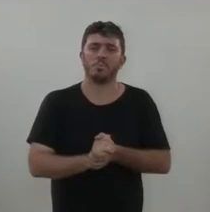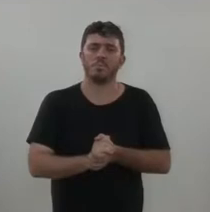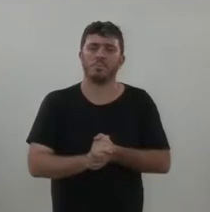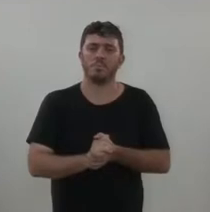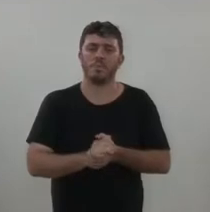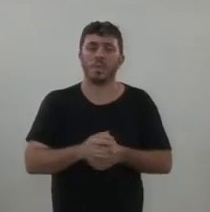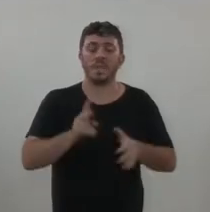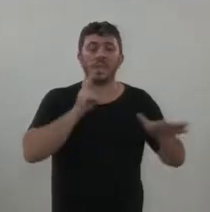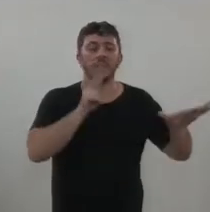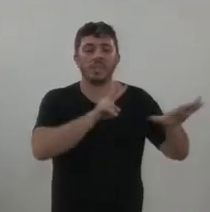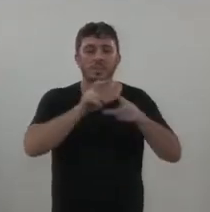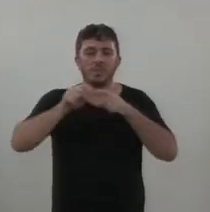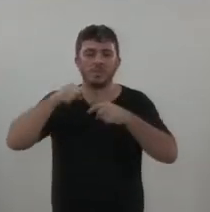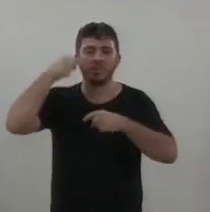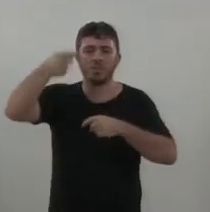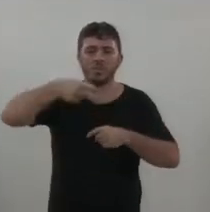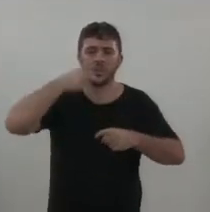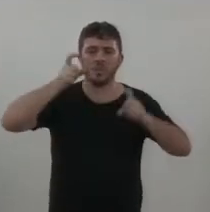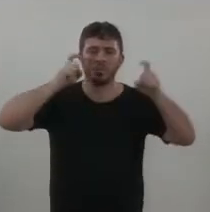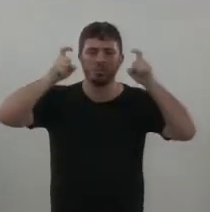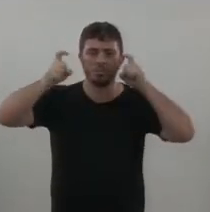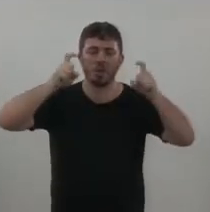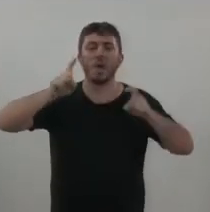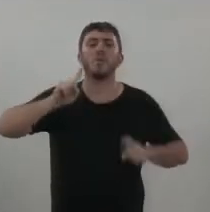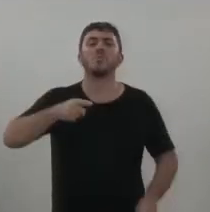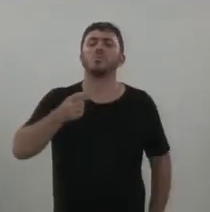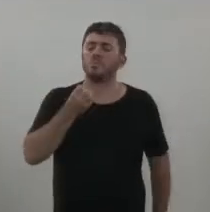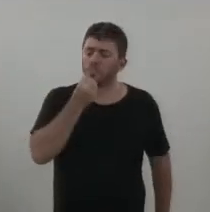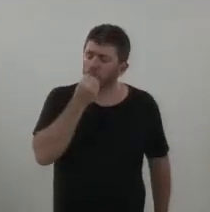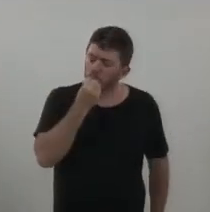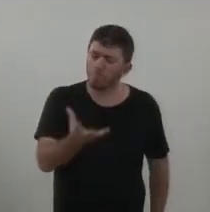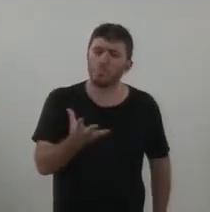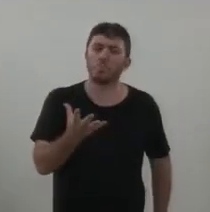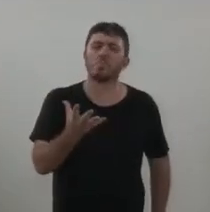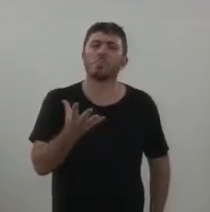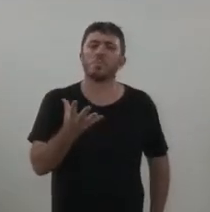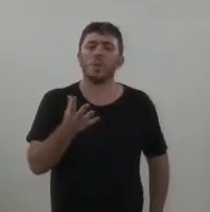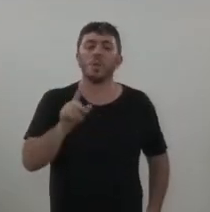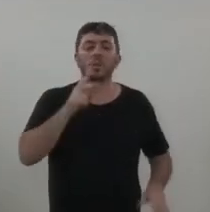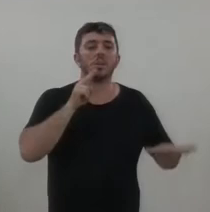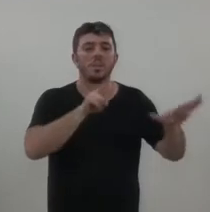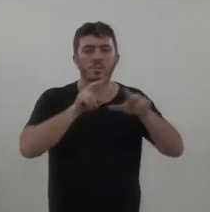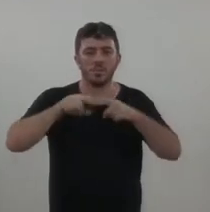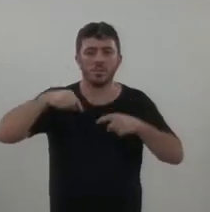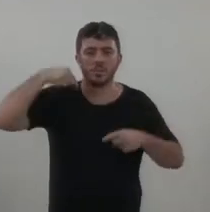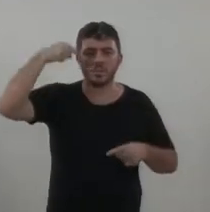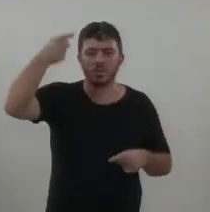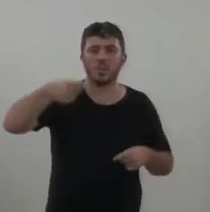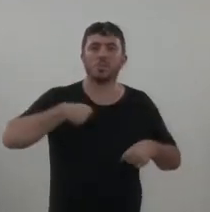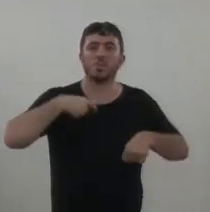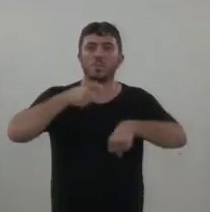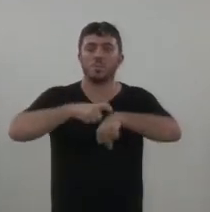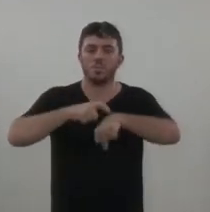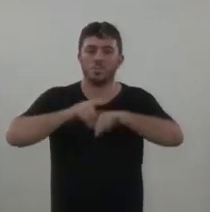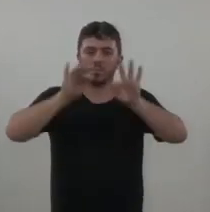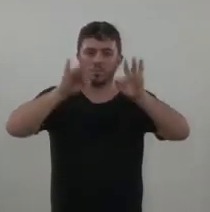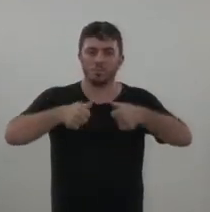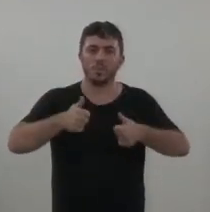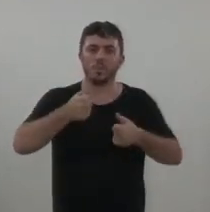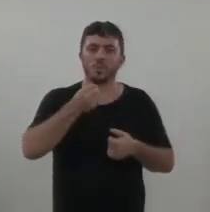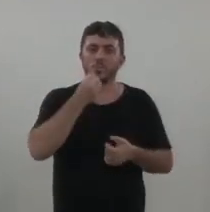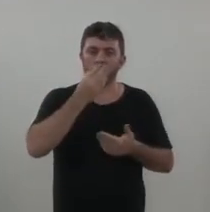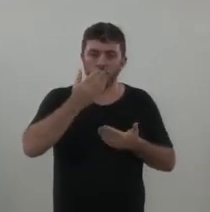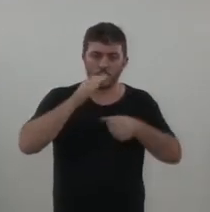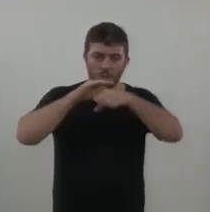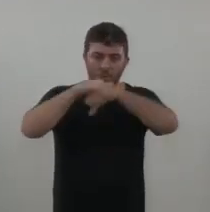falarei a semana que vem sobre a reunião, que foi muito boa, sobre a questão do plano diretor a semana que vem. Não porque o meu tempo expirou. Uma boa